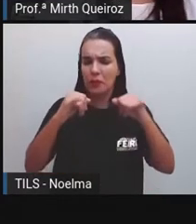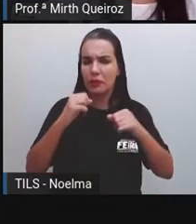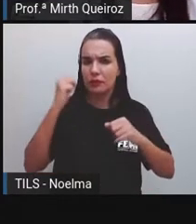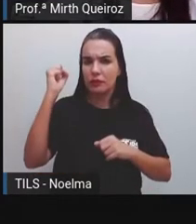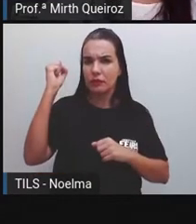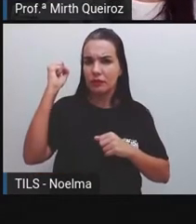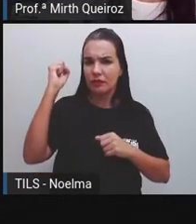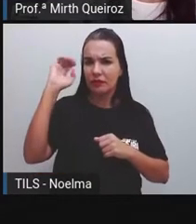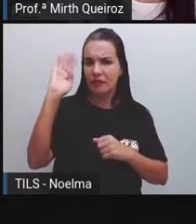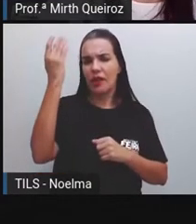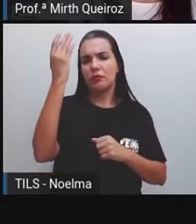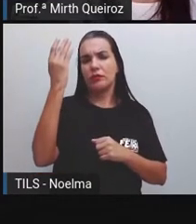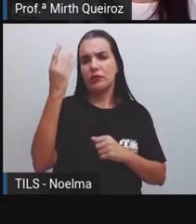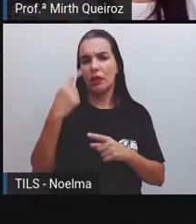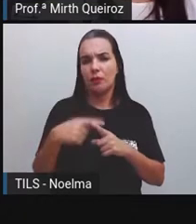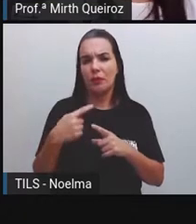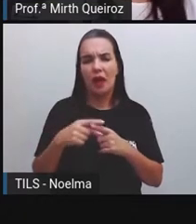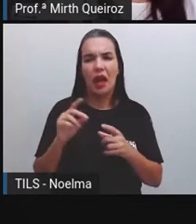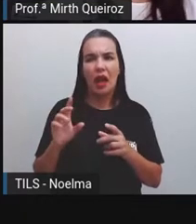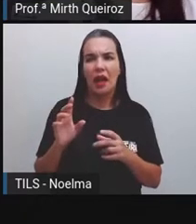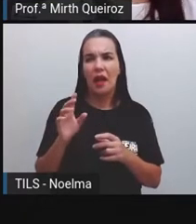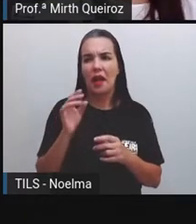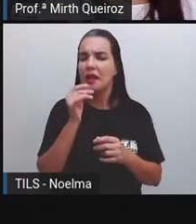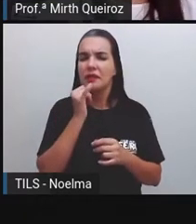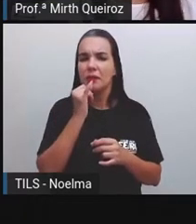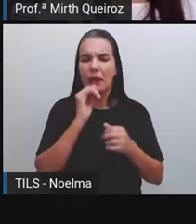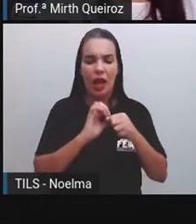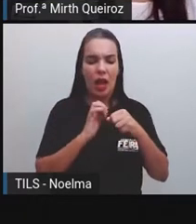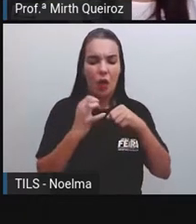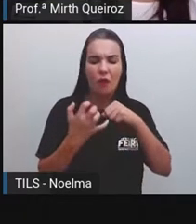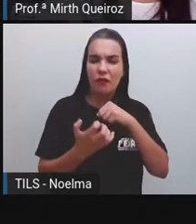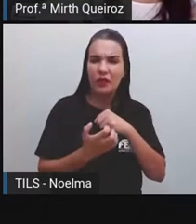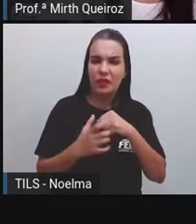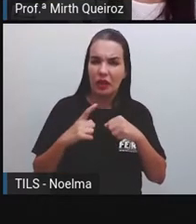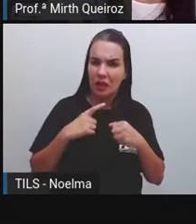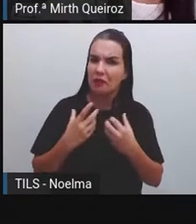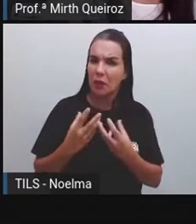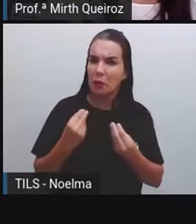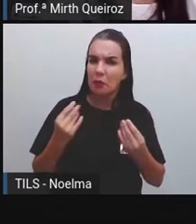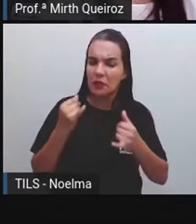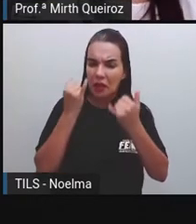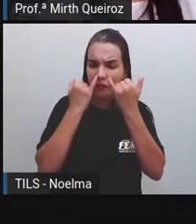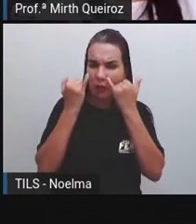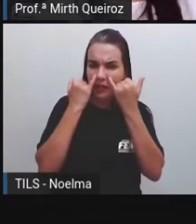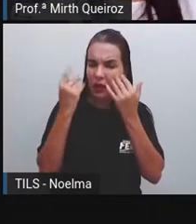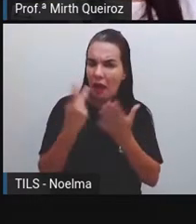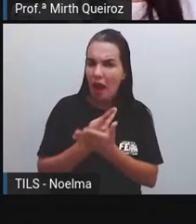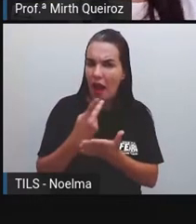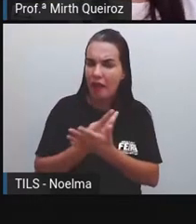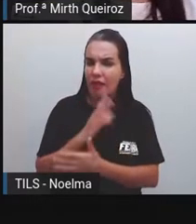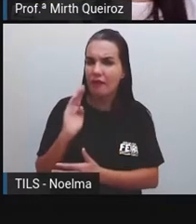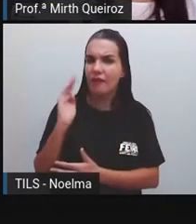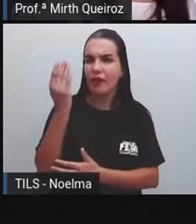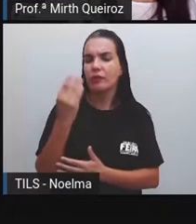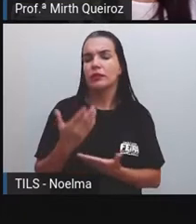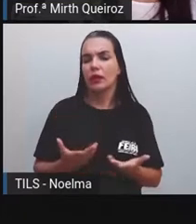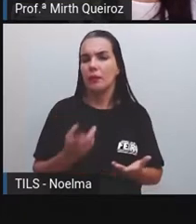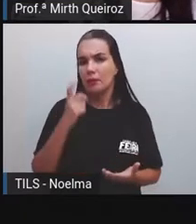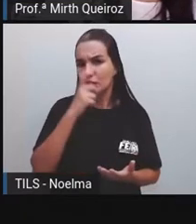Falando sobre como foi que surgiu a doença De onde veio a doença Falando sobre a vacinação Falando sobre